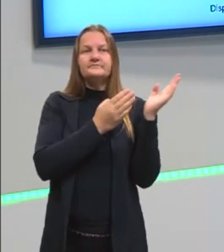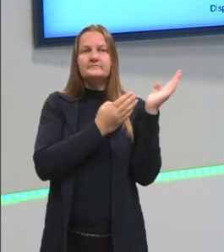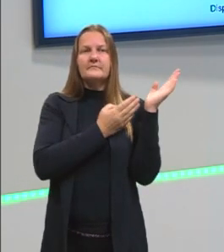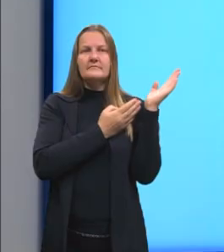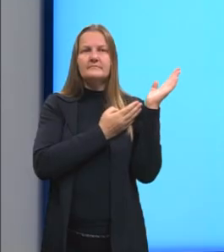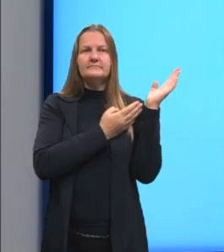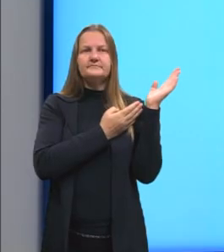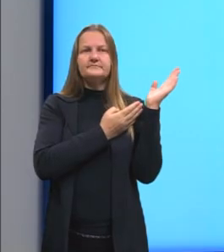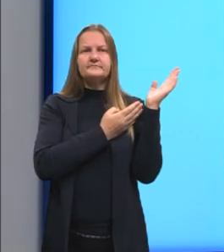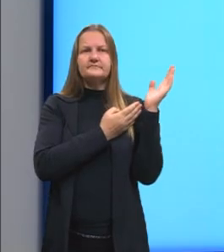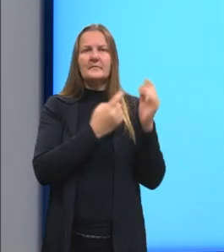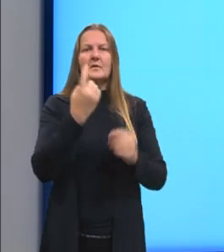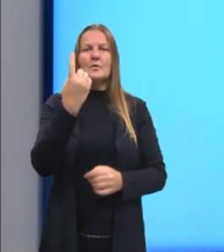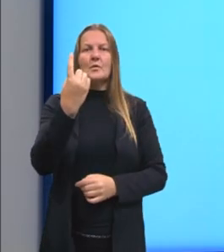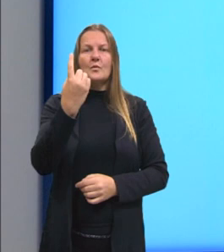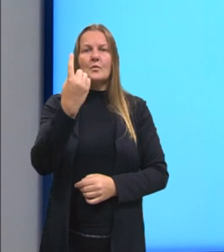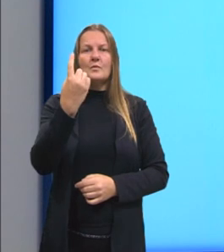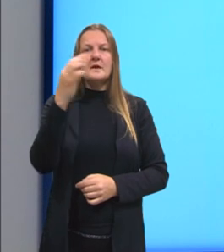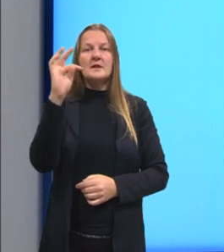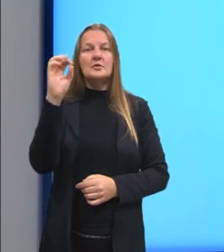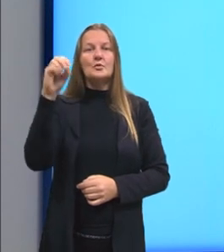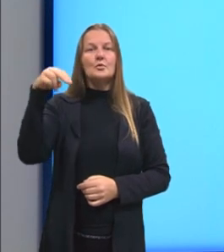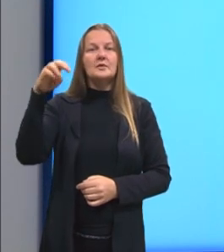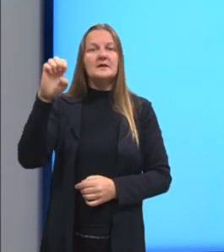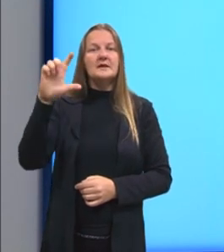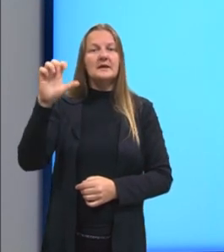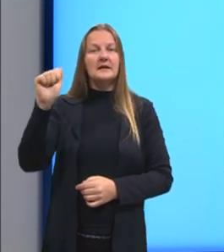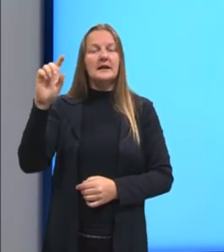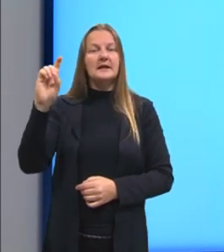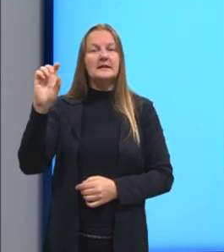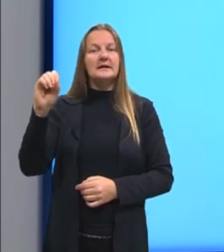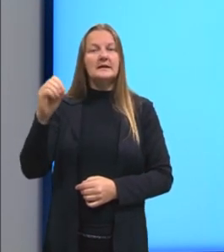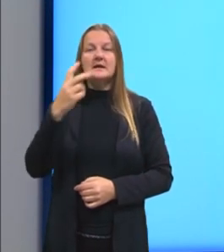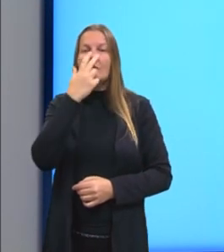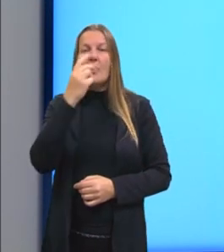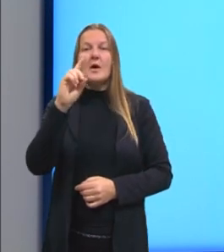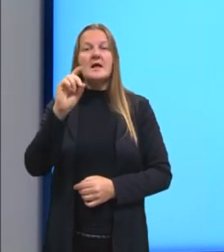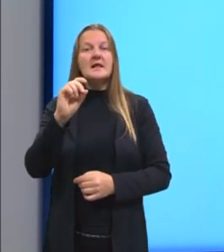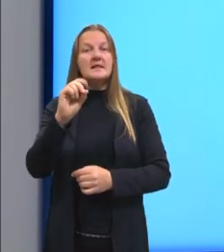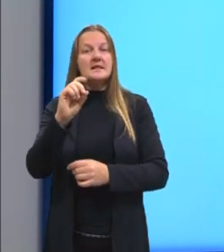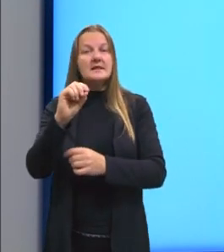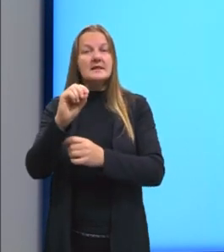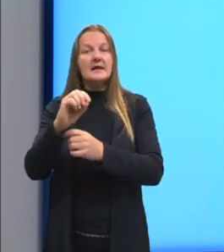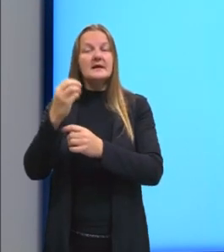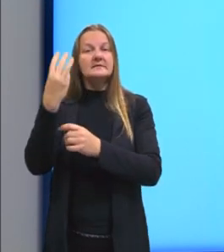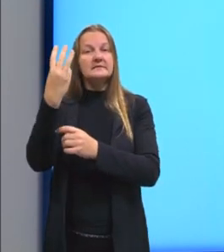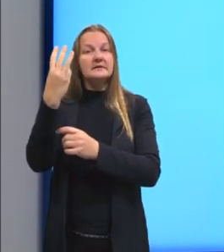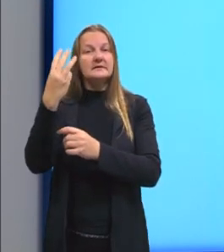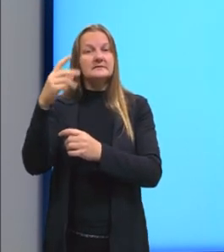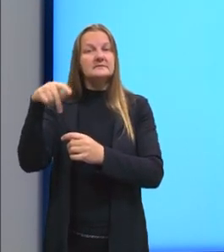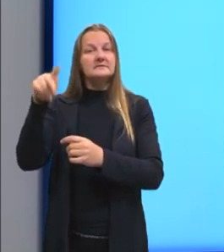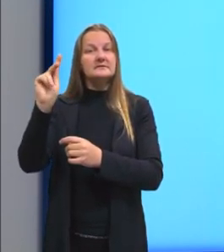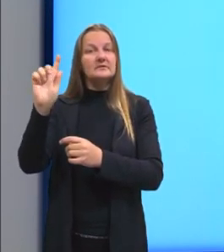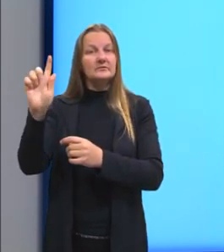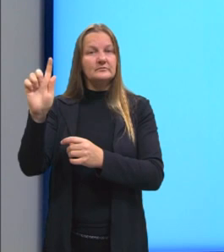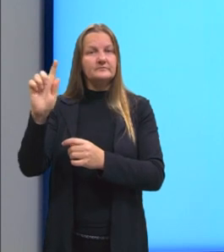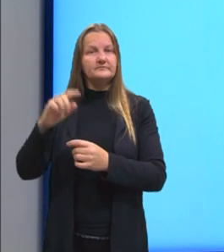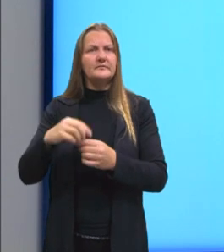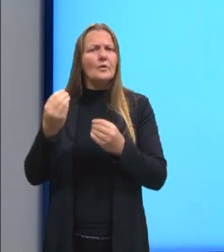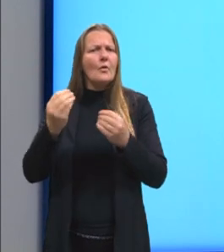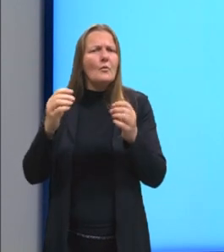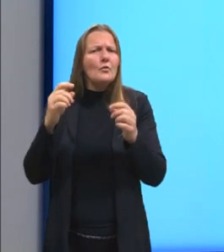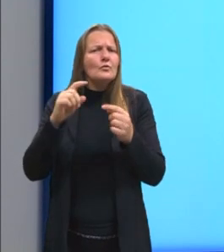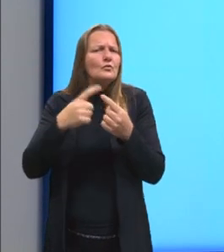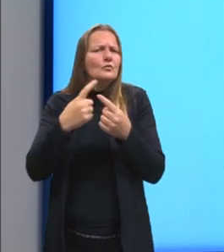por exemplo, que uma tonelada representa 10 elevado a 3 quilograma. Como é que a gente chega